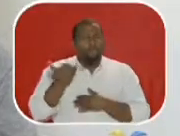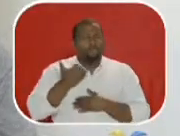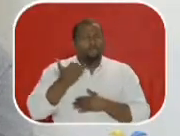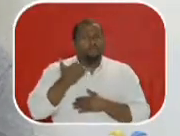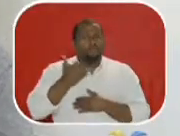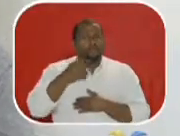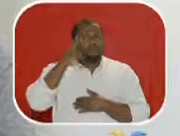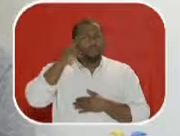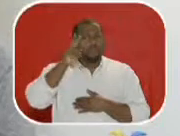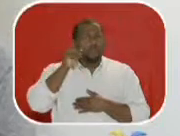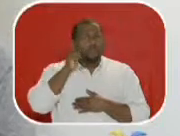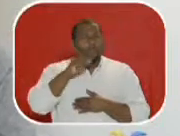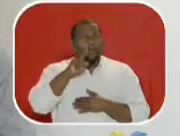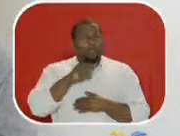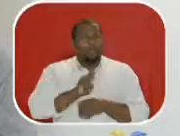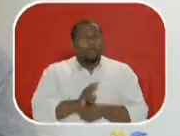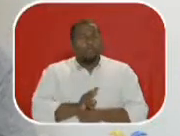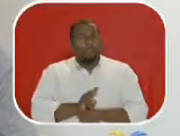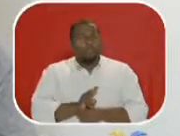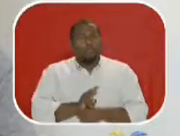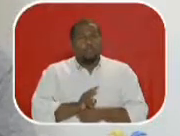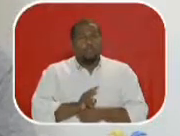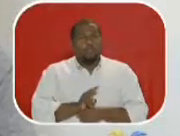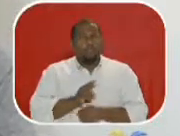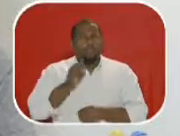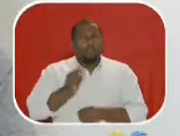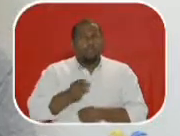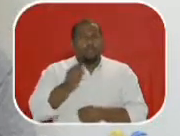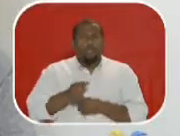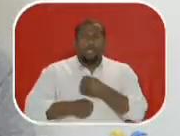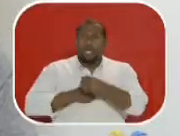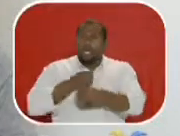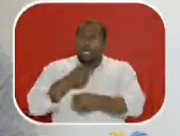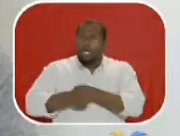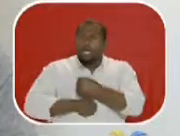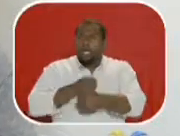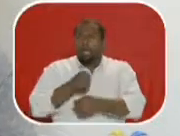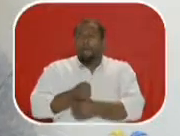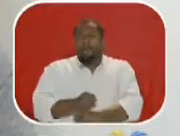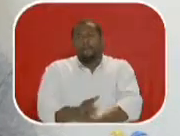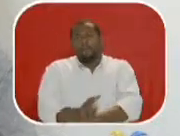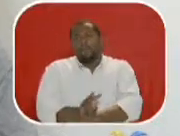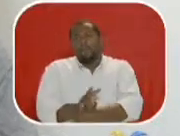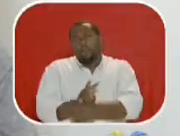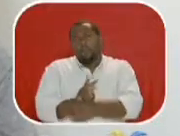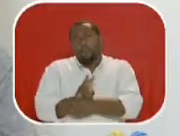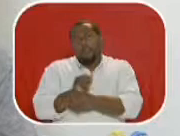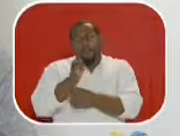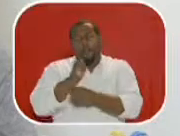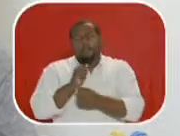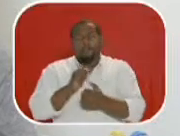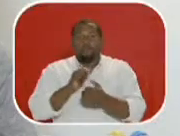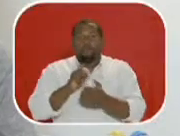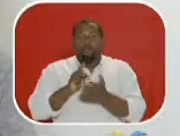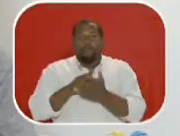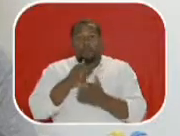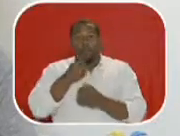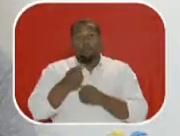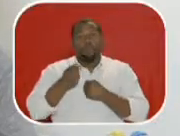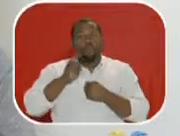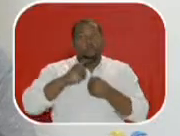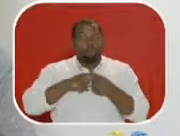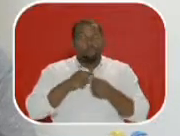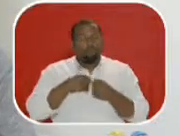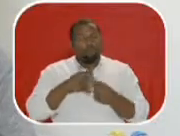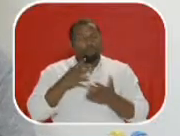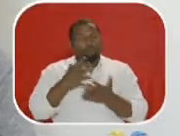E aí ele me contou essa história de uma mulher que ficou esperando um homem durante muitos anos. E finalmente esse